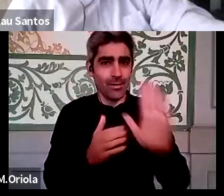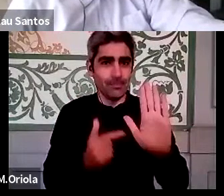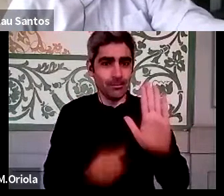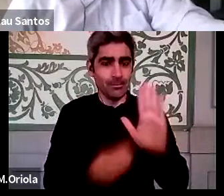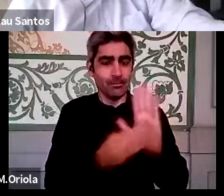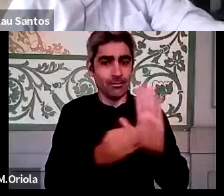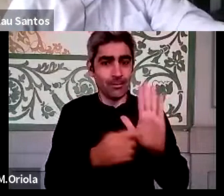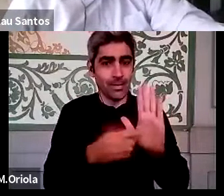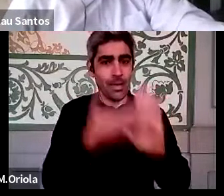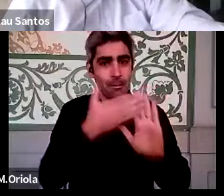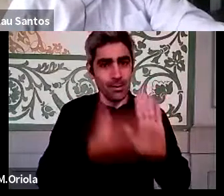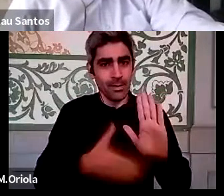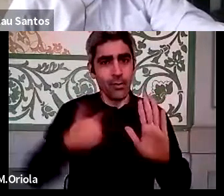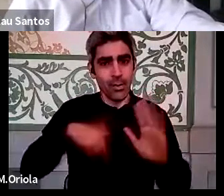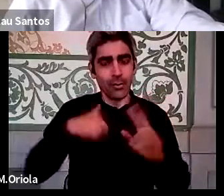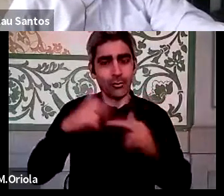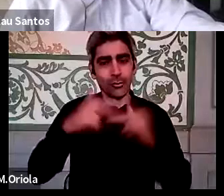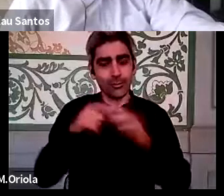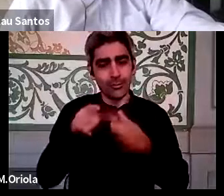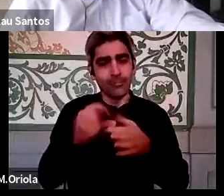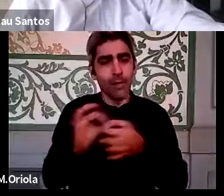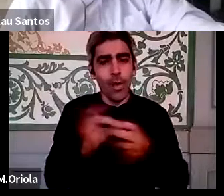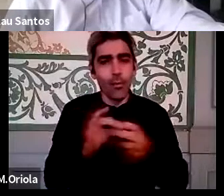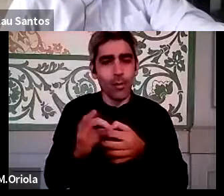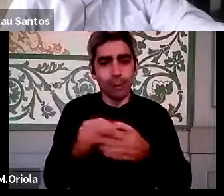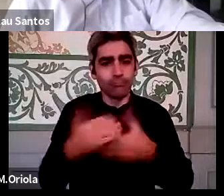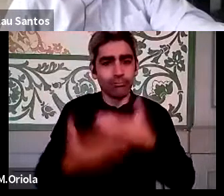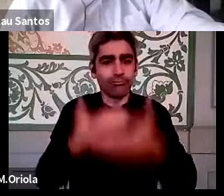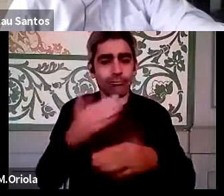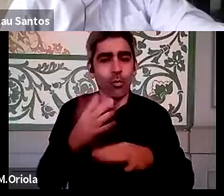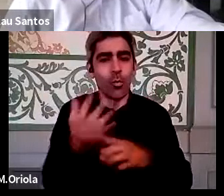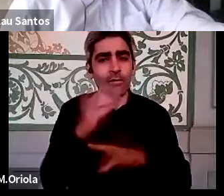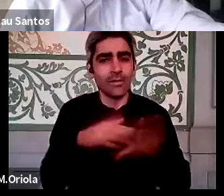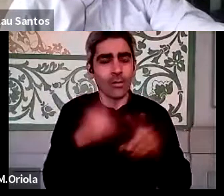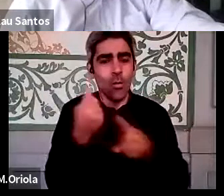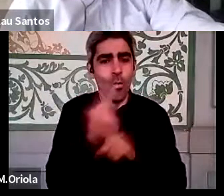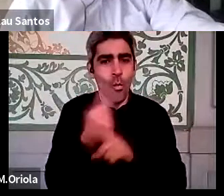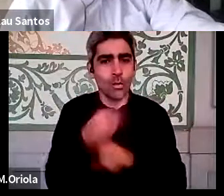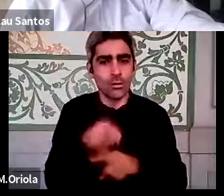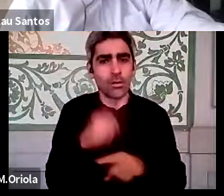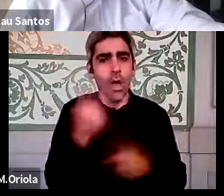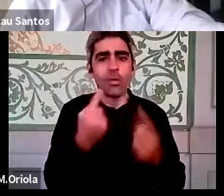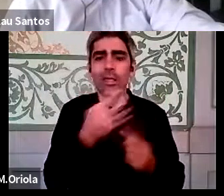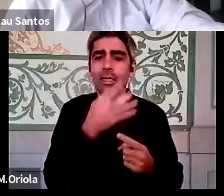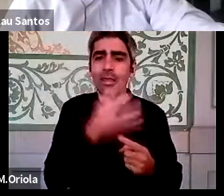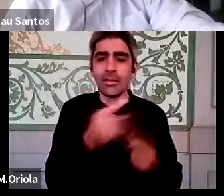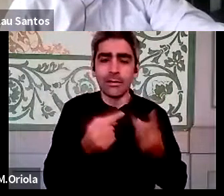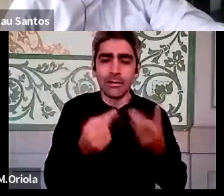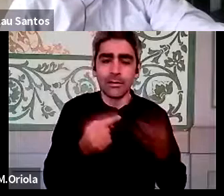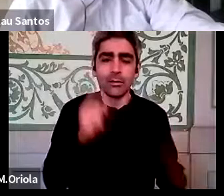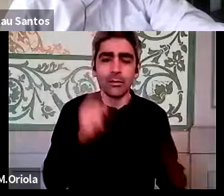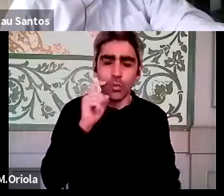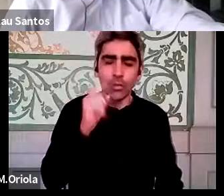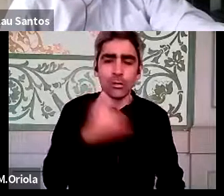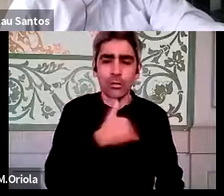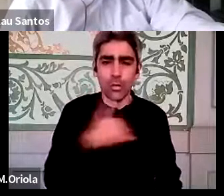a partir disso nós construímos uma dinâmica colaborativa, e fizemos coisas, algumas coisas que aqui foram referidas, a segurança e saúde no